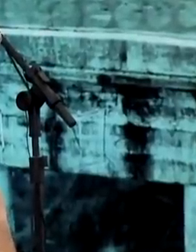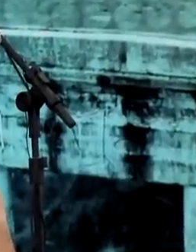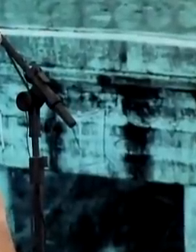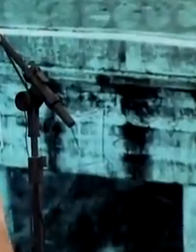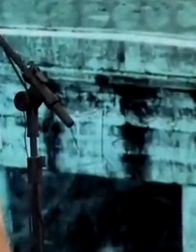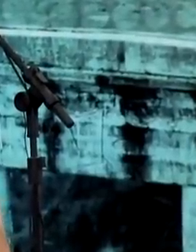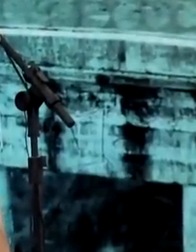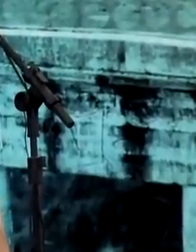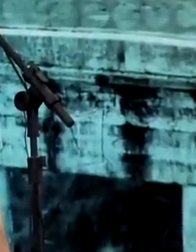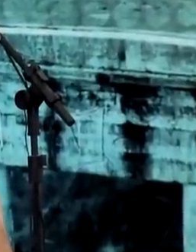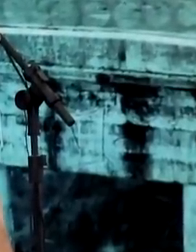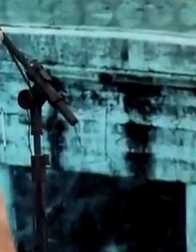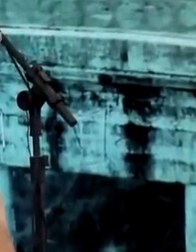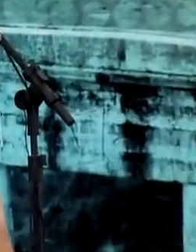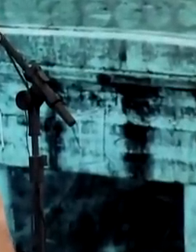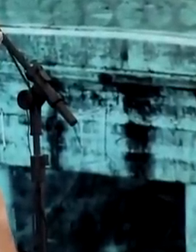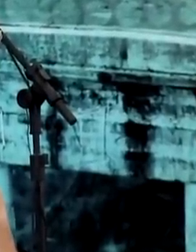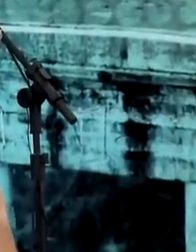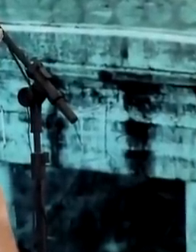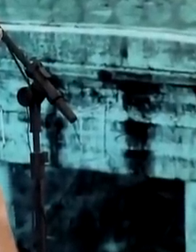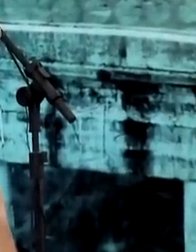fazer a infraestrutura chegar ao Ceará.